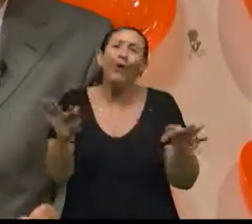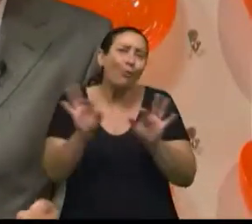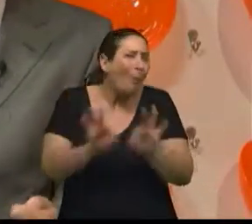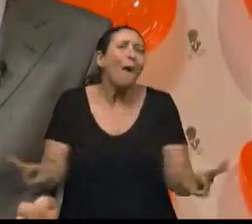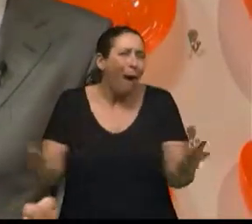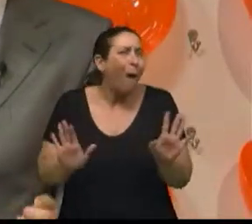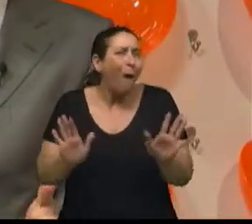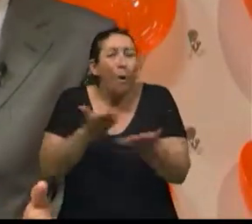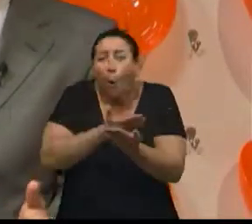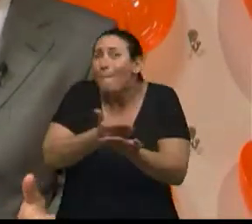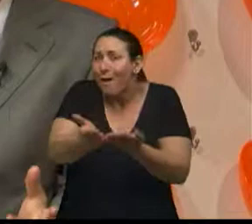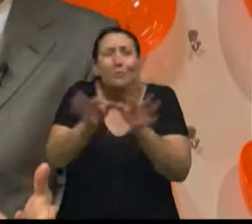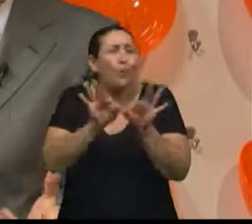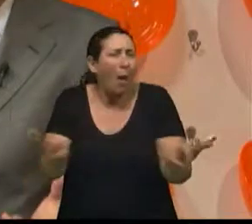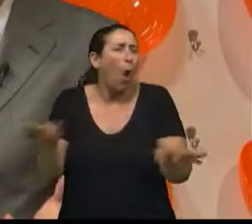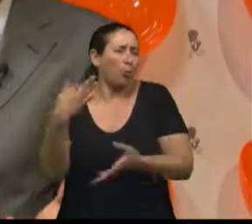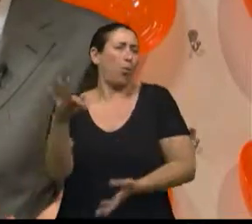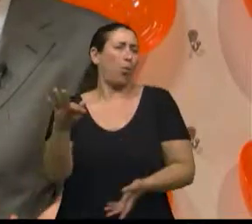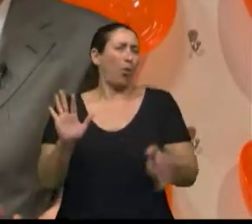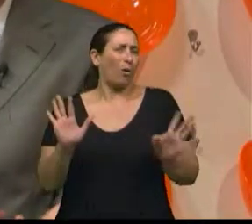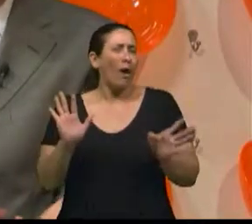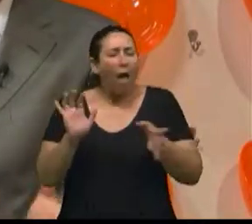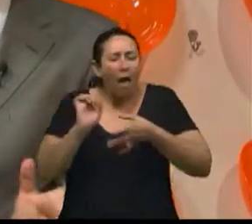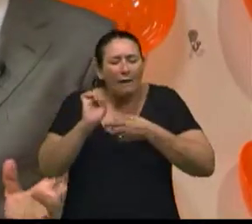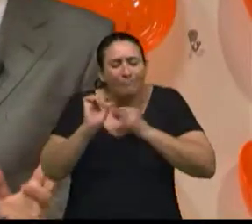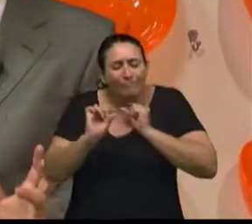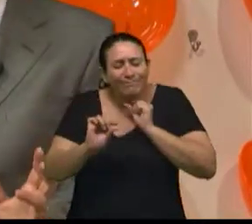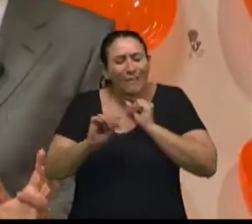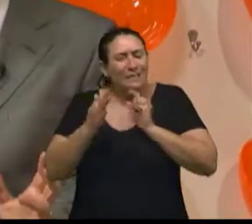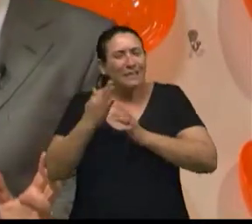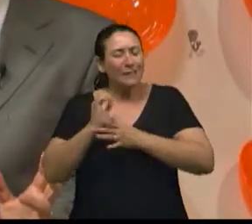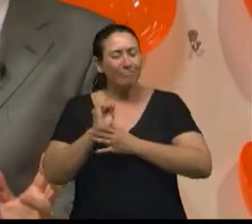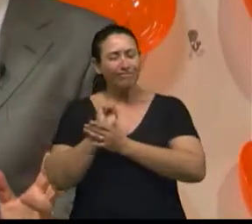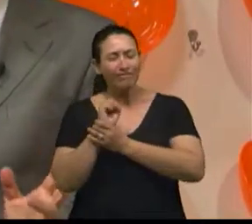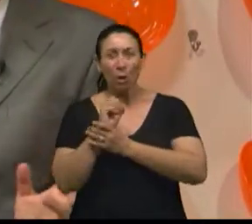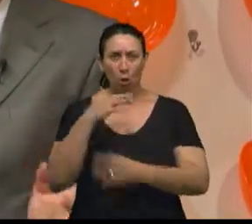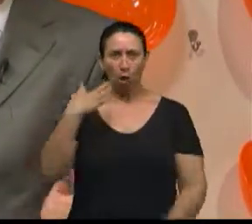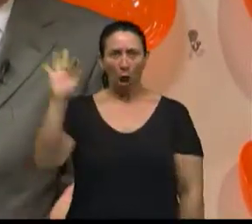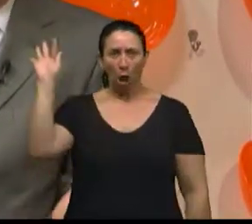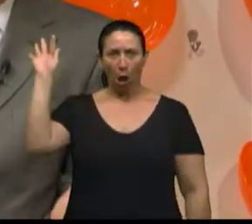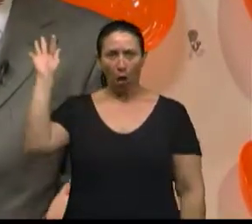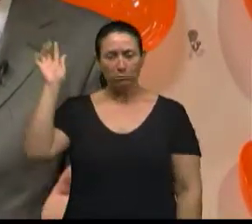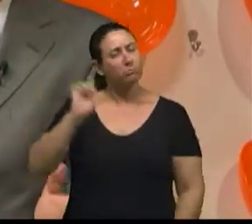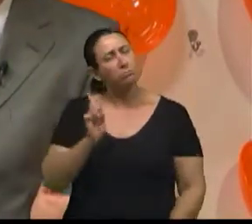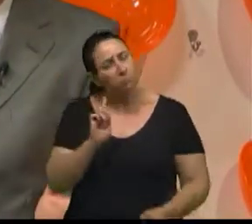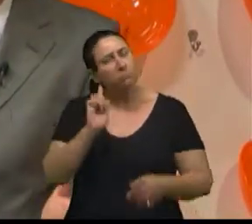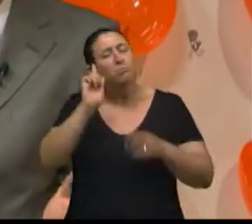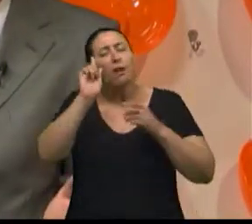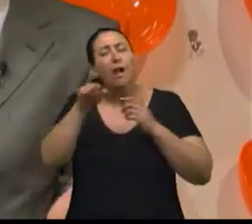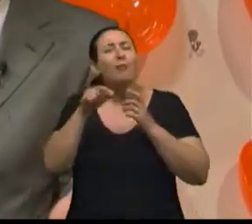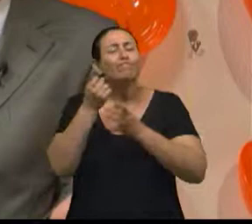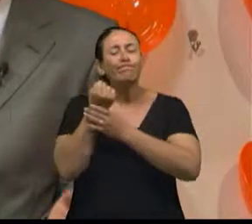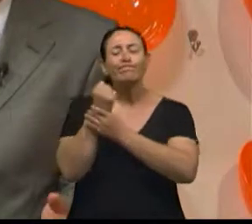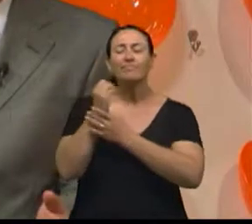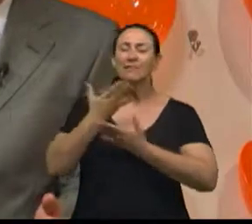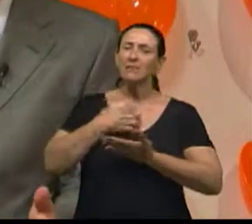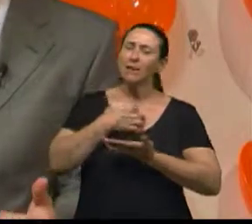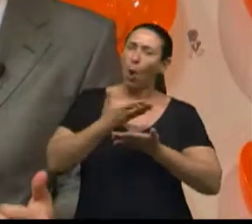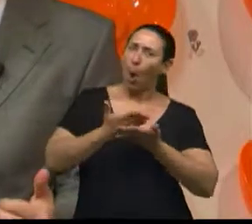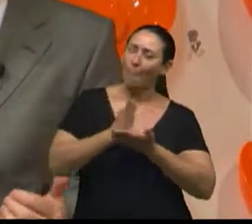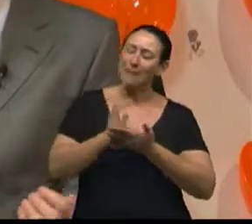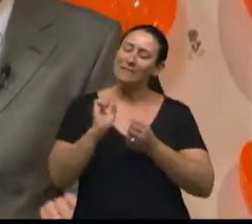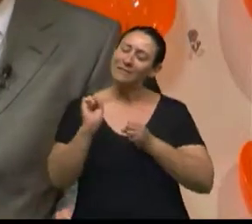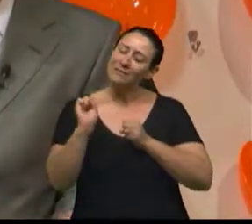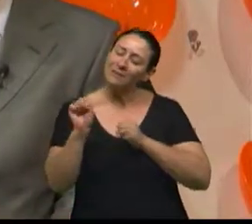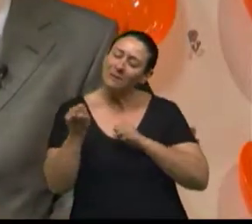porque tu está iniciando, não, ela vai ter algum desconforto e ele vai mensurar a dor. Então, se ele